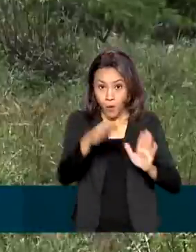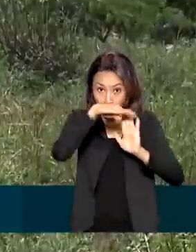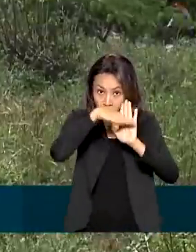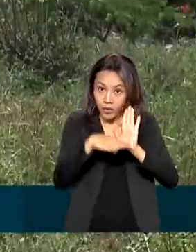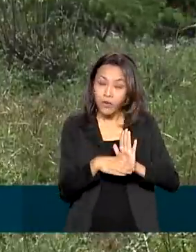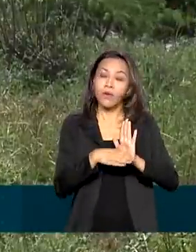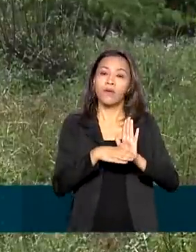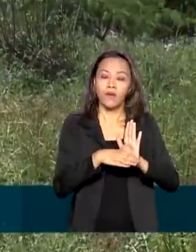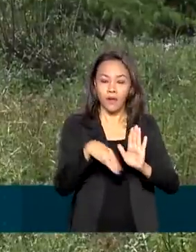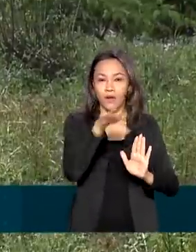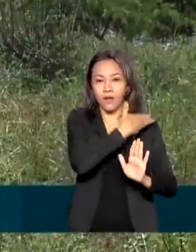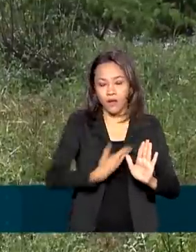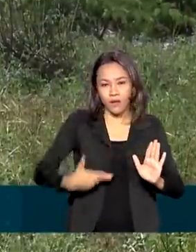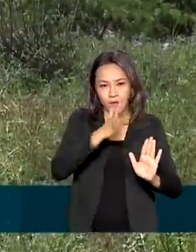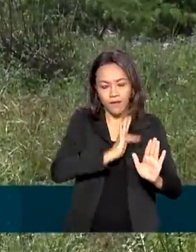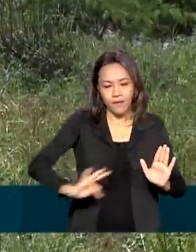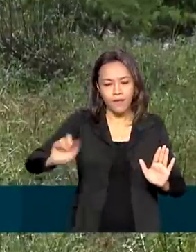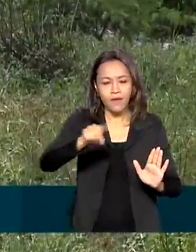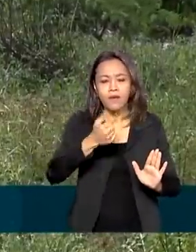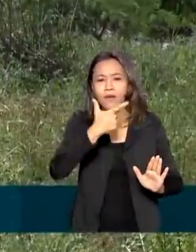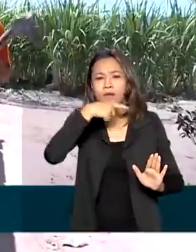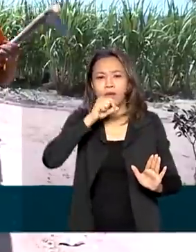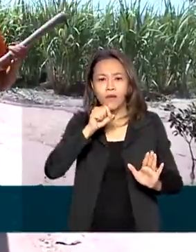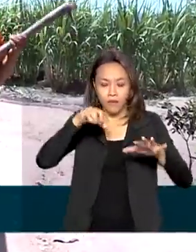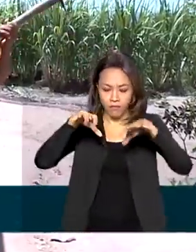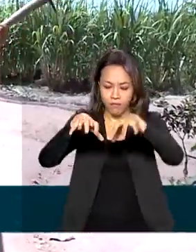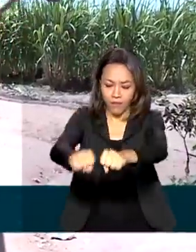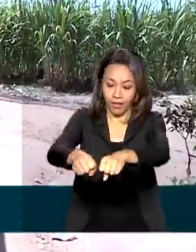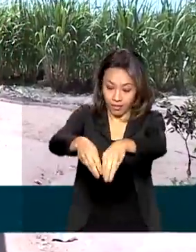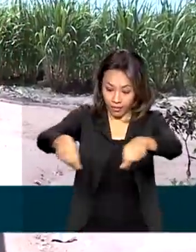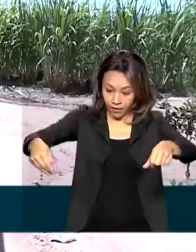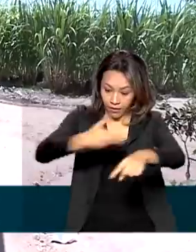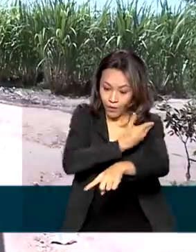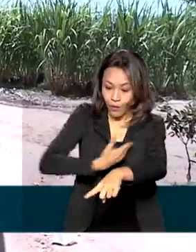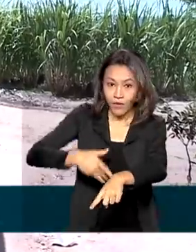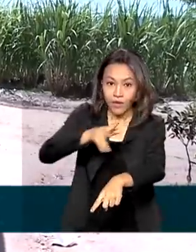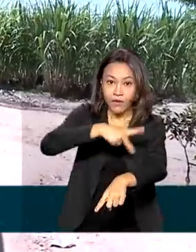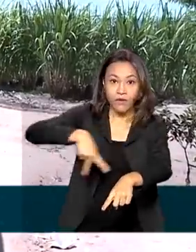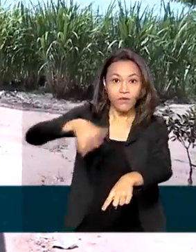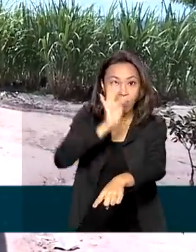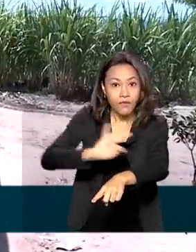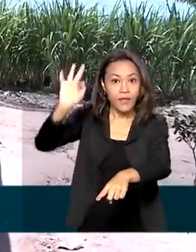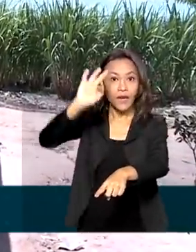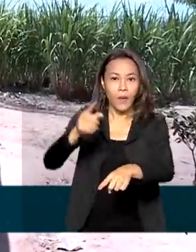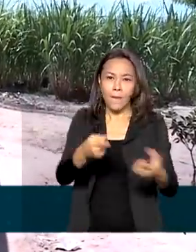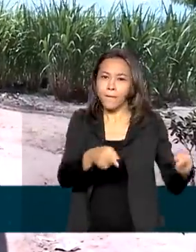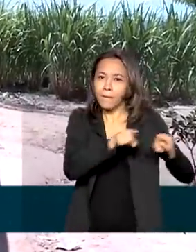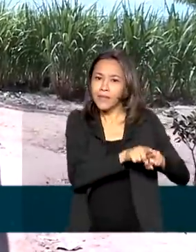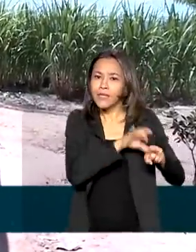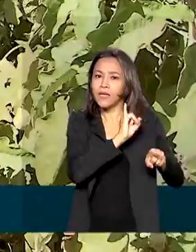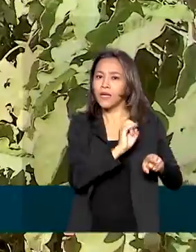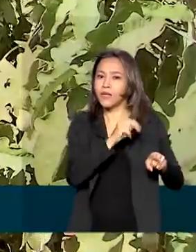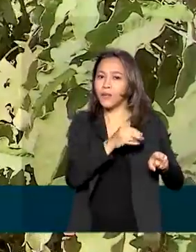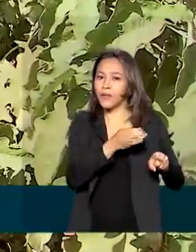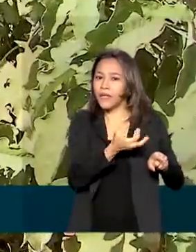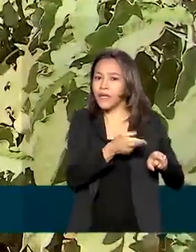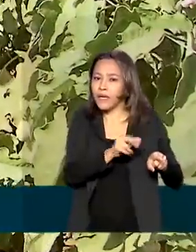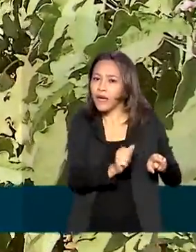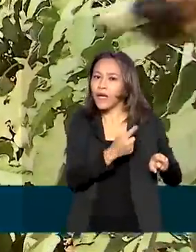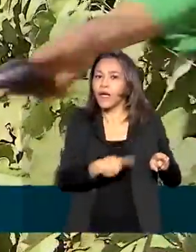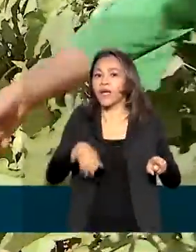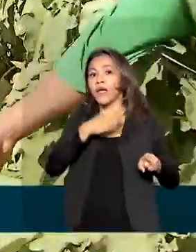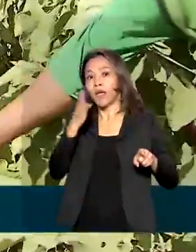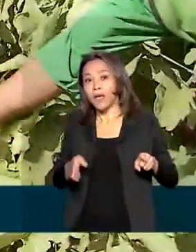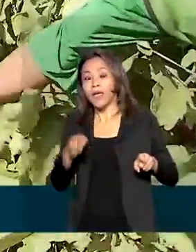o processo de regularização para quem ocupa terras da União. A ideia é que a partir de parcerias entre o INCRA e as prefeituras, a